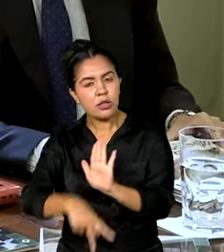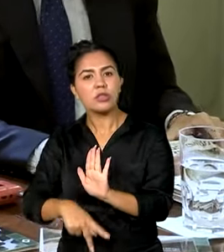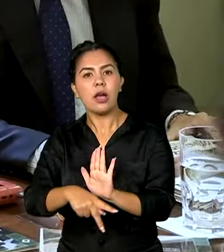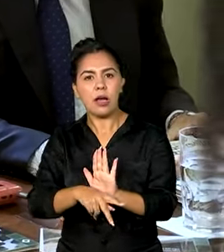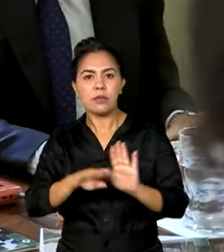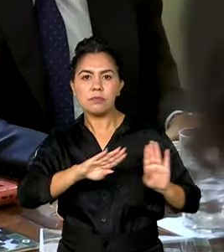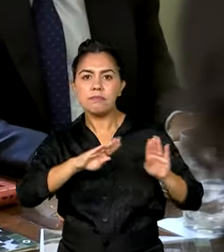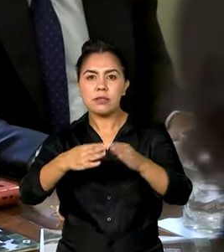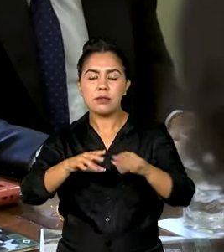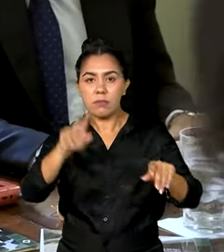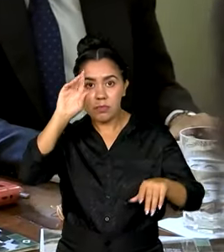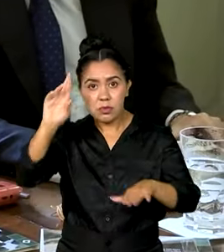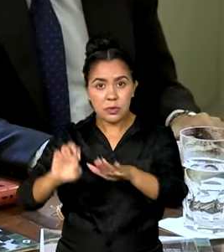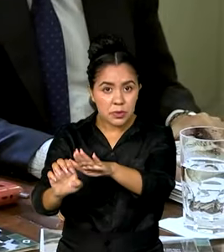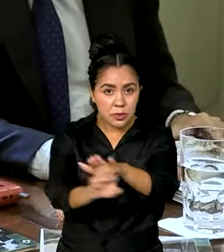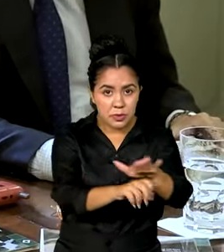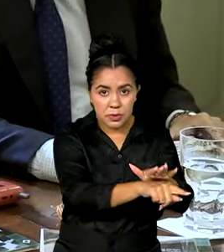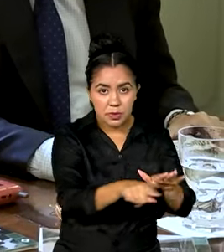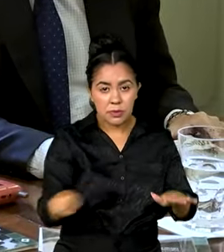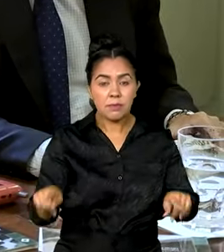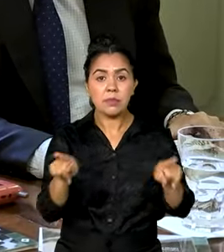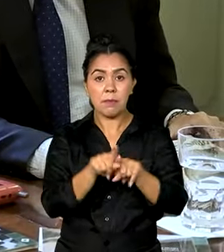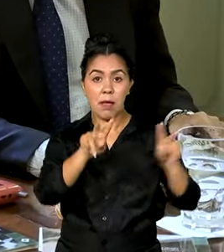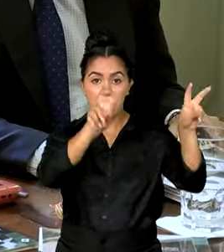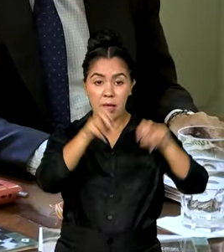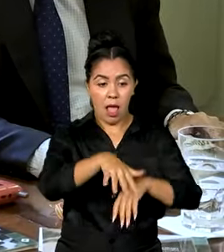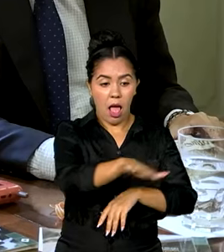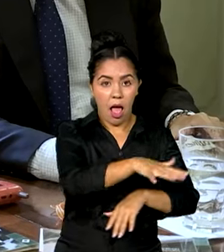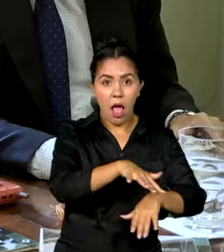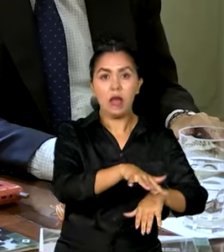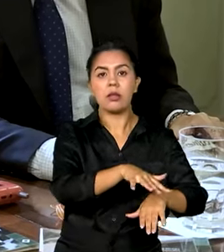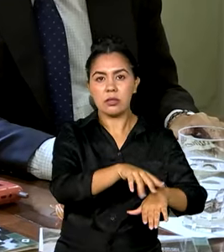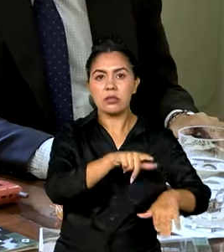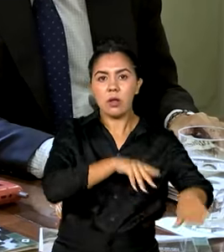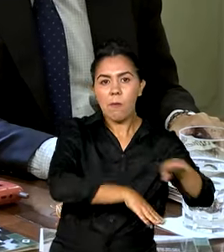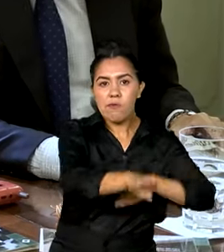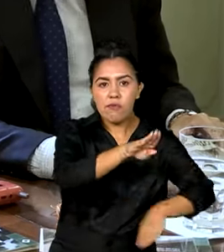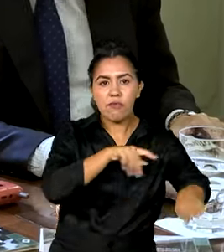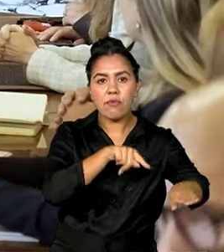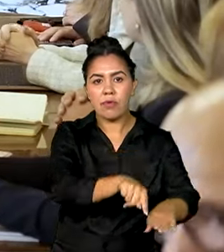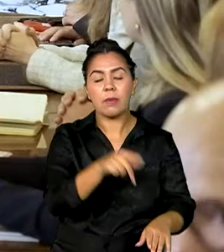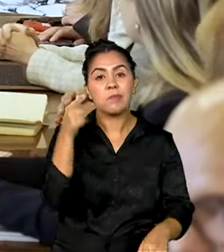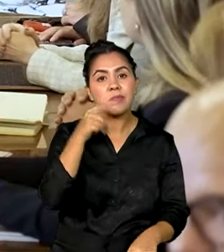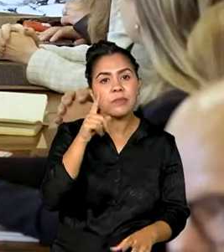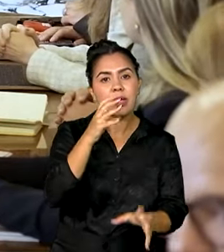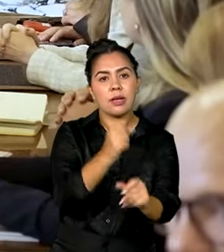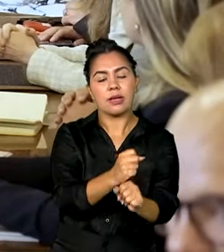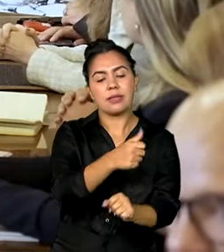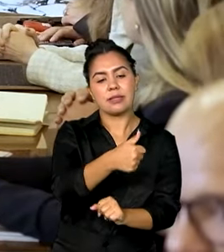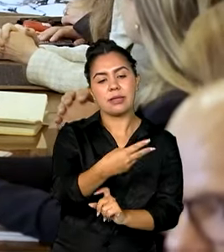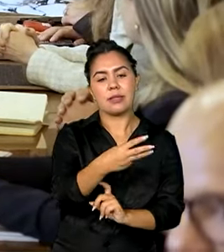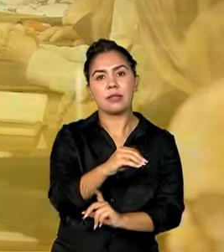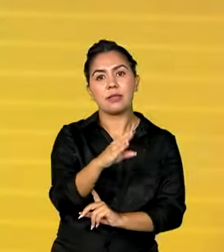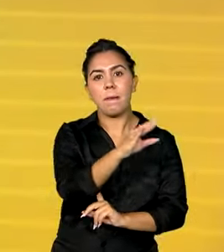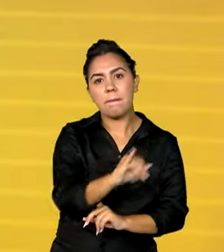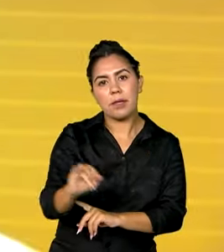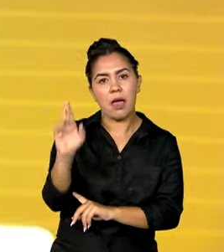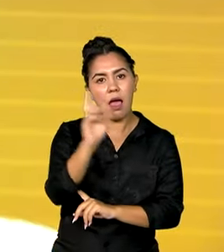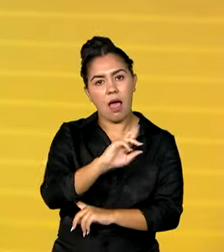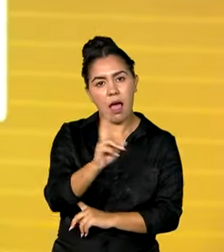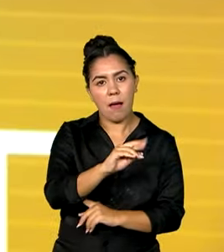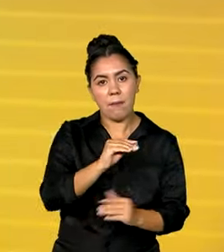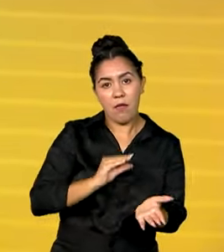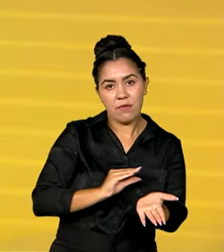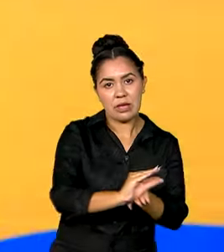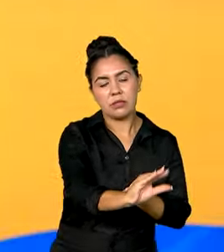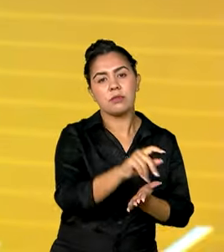investidores. No setor de transporte rodoviário, a expectativa é captar 130 bilhões de reais em investimentos